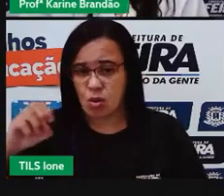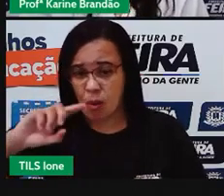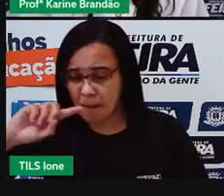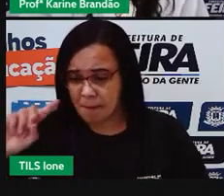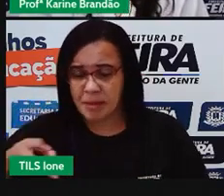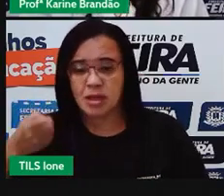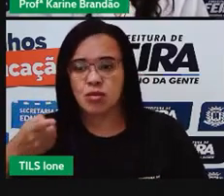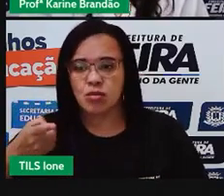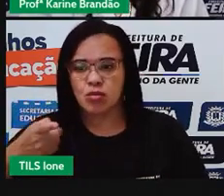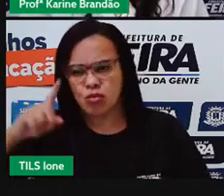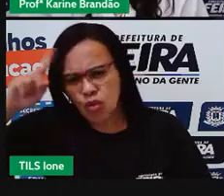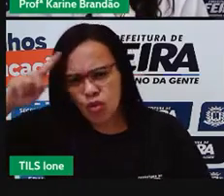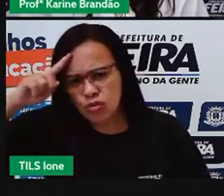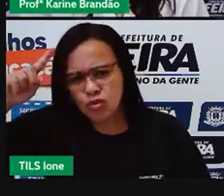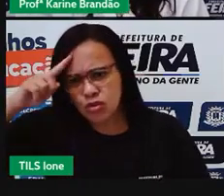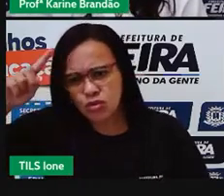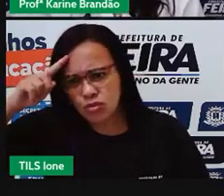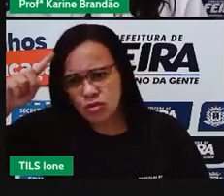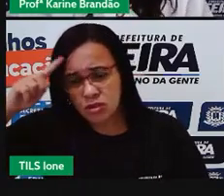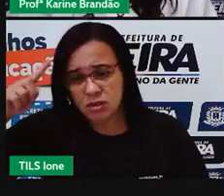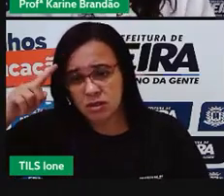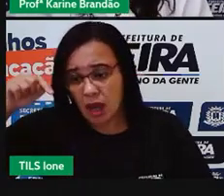Pensando aqui para o Brasil, tá?